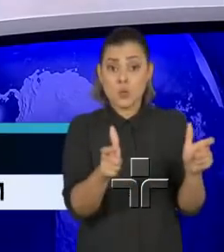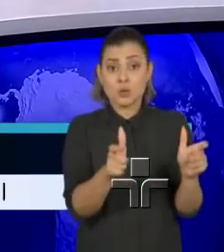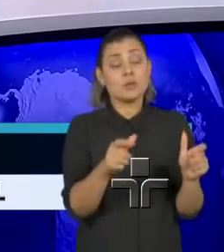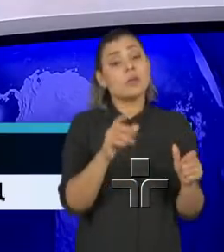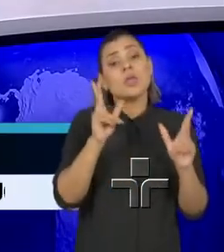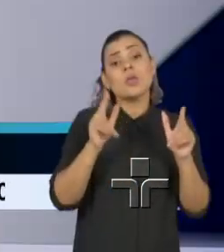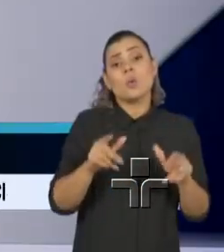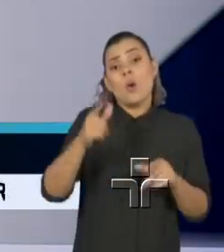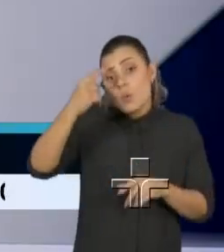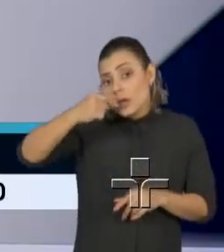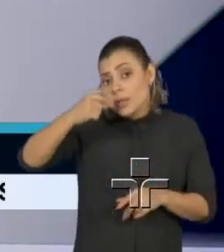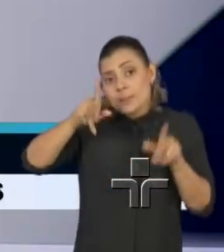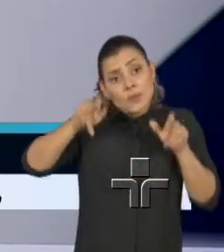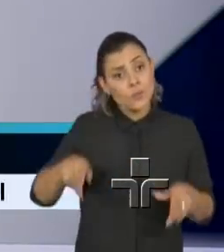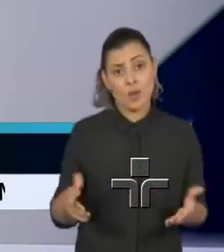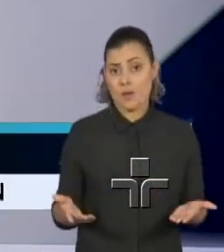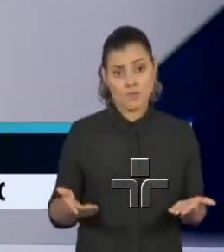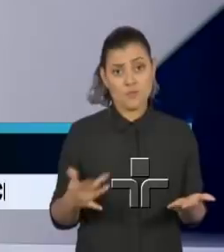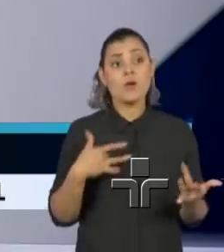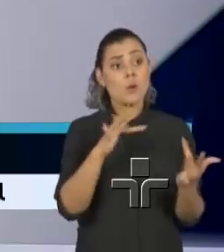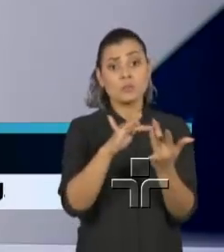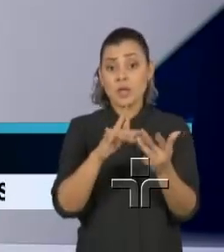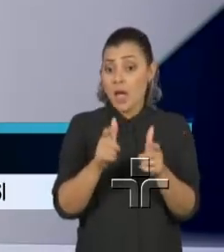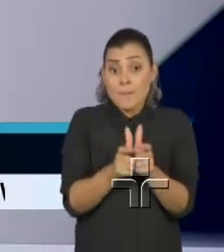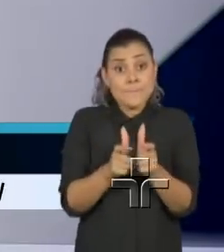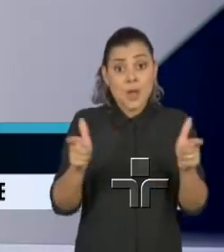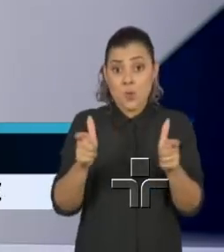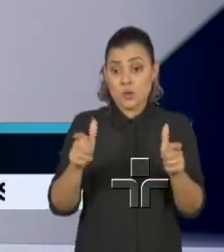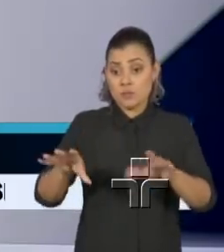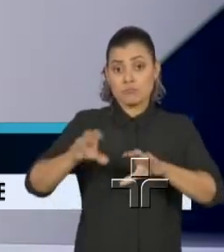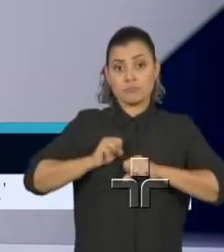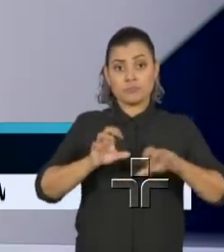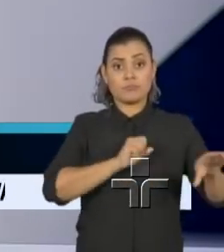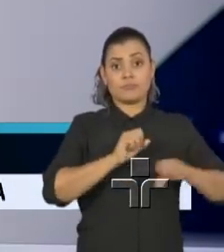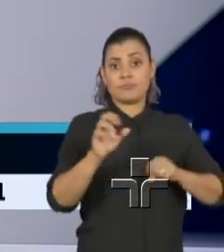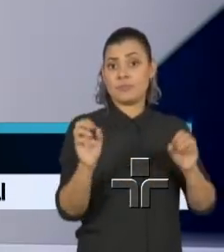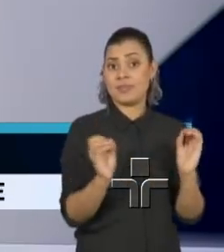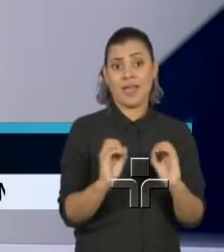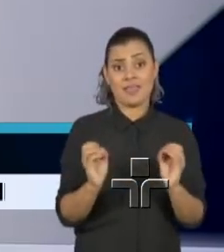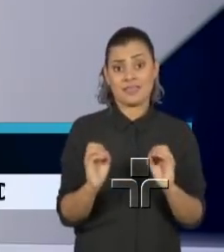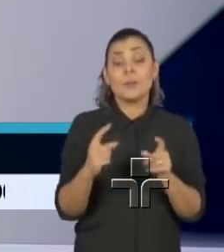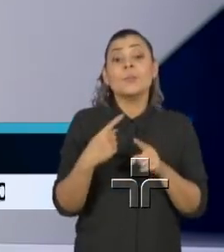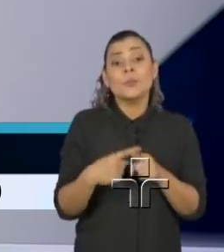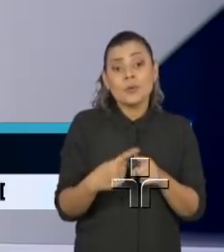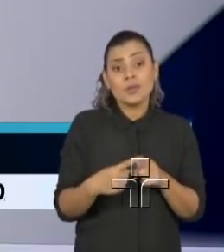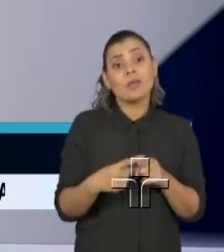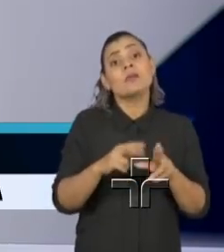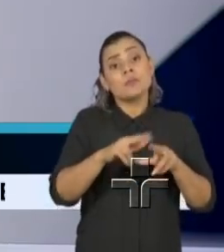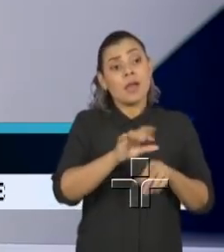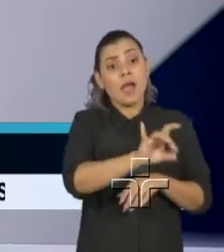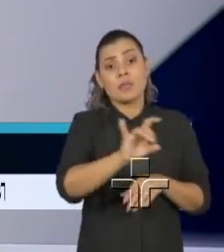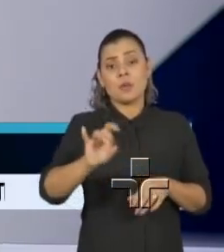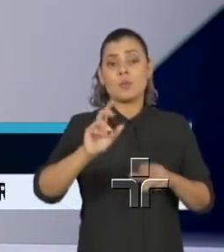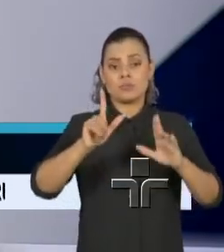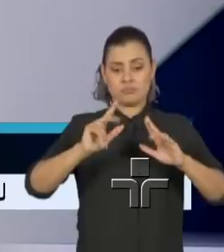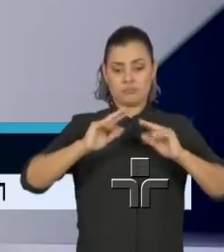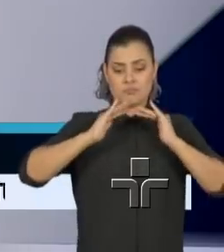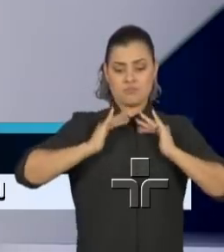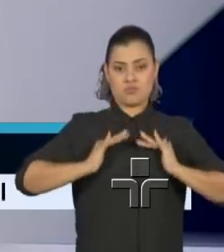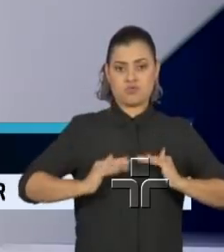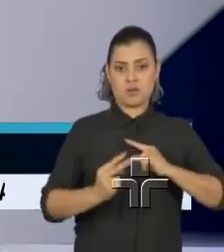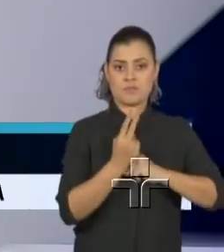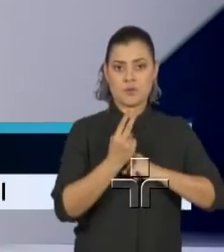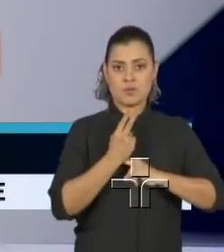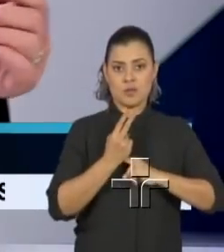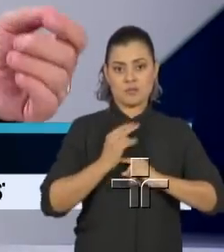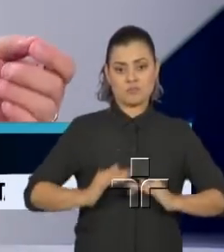com a influência. Só que muitos de nós, a grande maioria, não faz doença. Então você vai desenvolver imunidade. É como se a gente estivesse